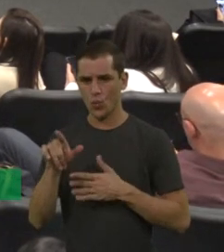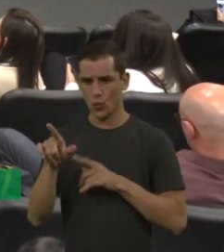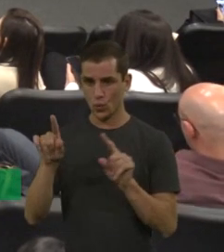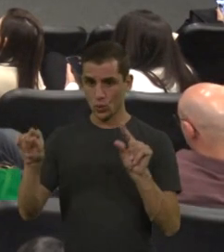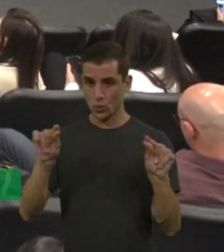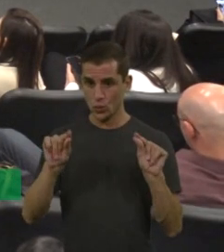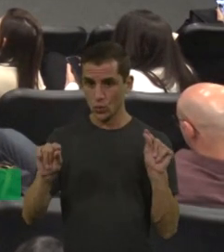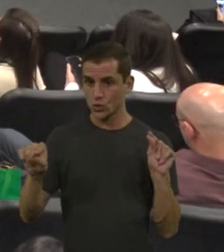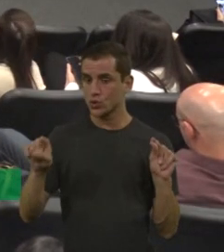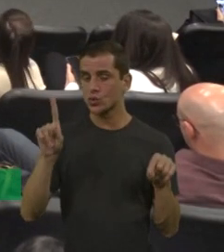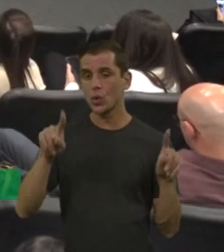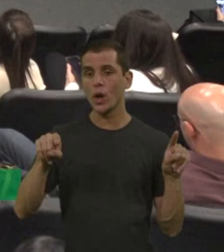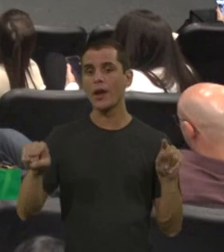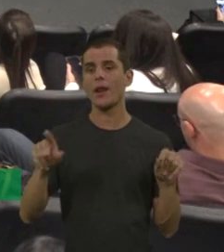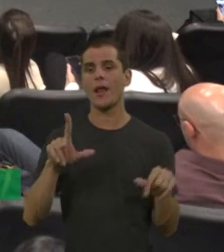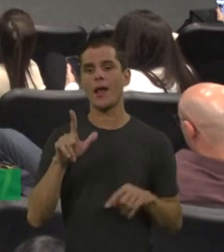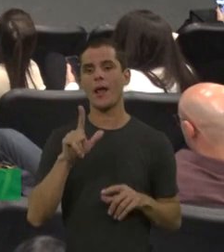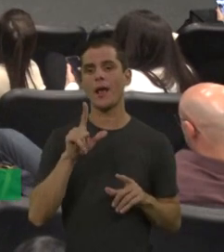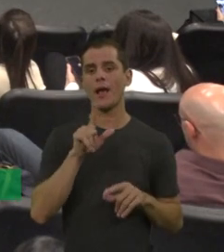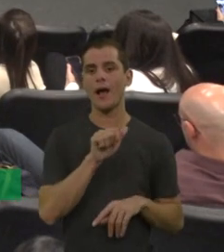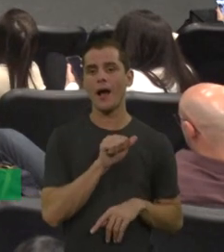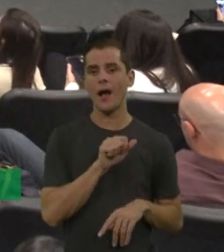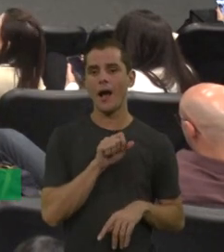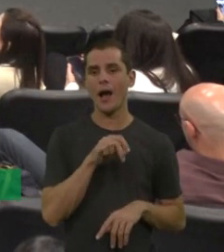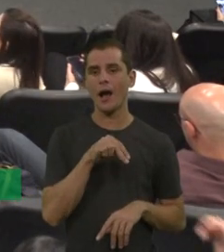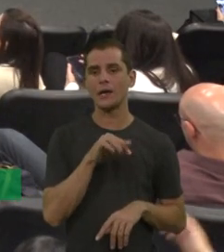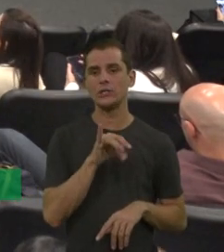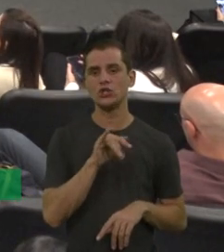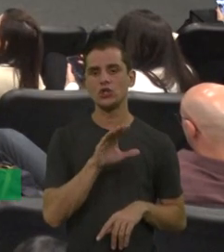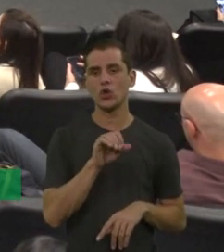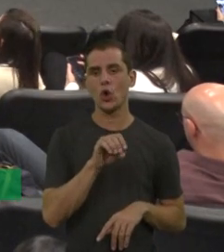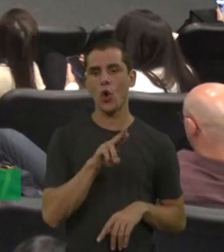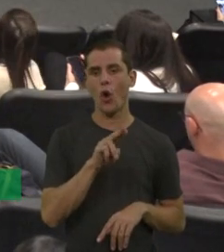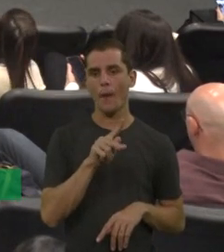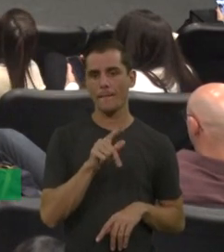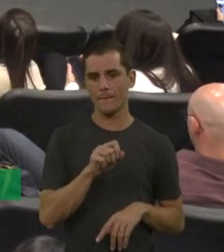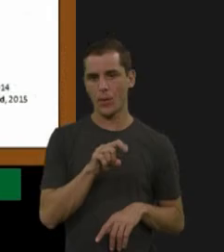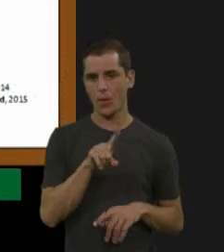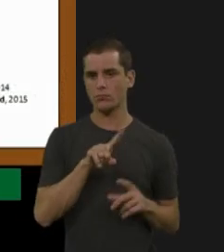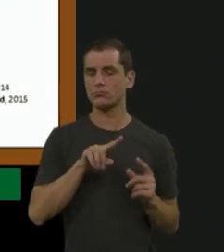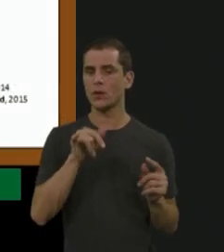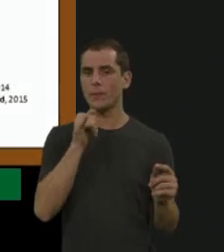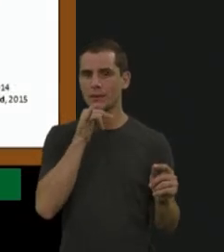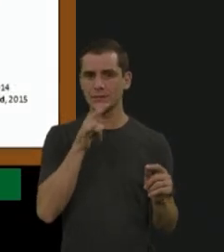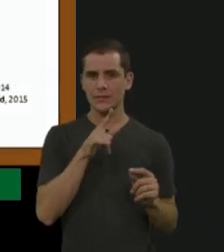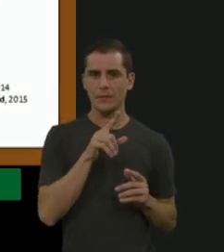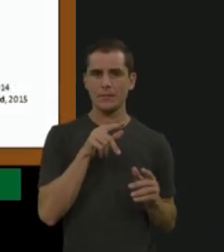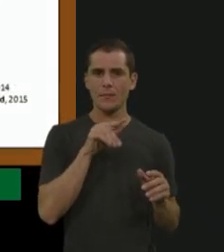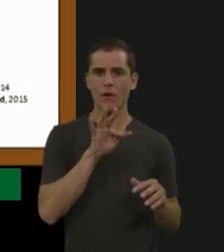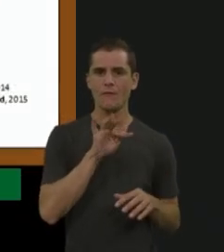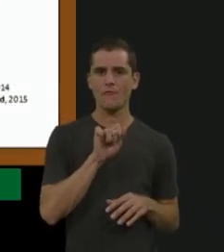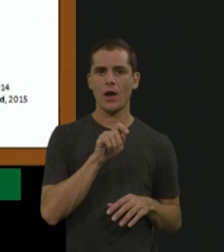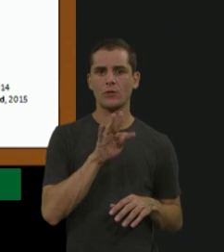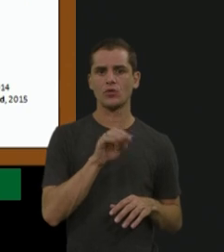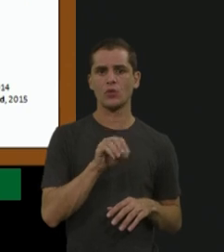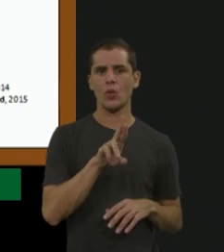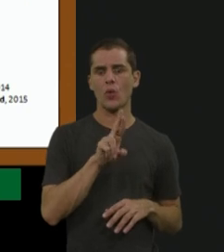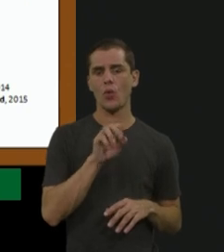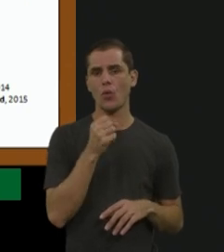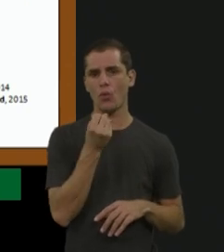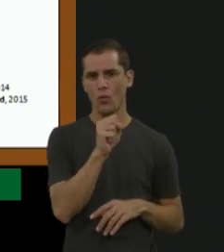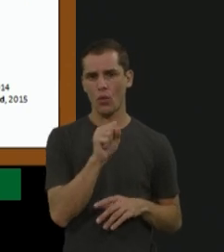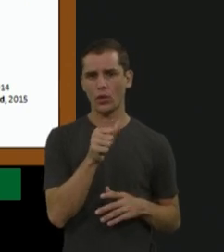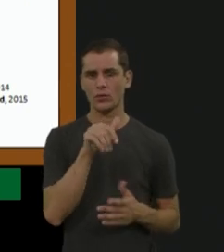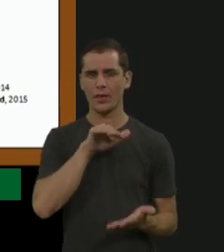mimetizam a função do fator 8. Por exemplo, que une o fator 9 ao 10 para formar a cascata de coagulação. O